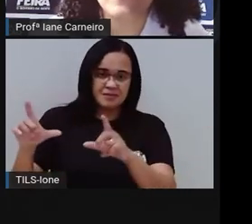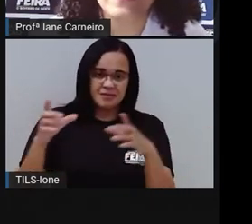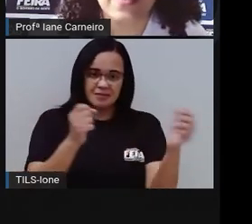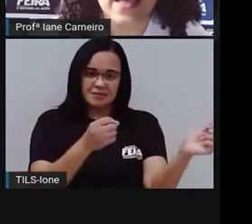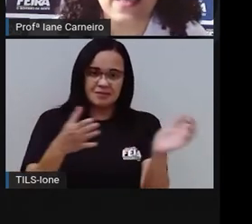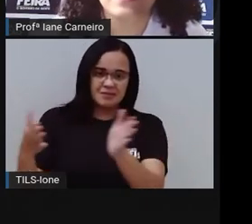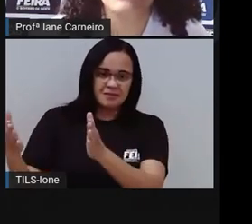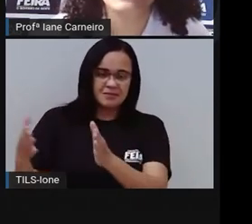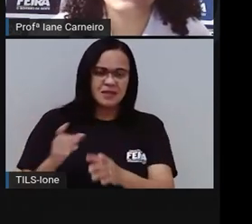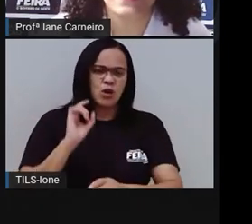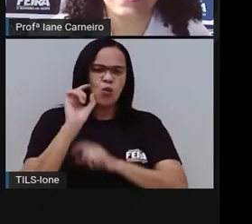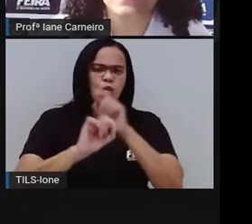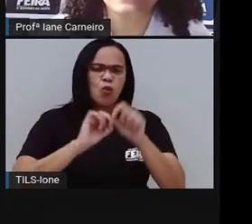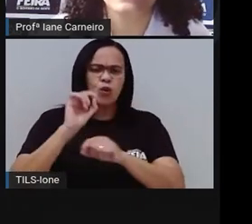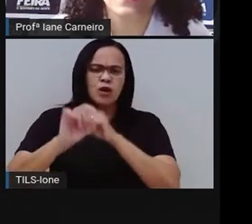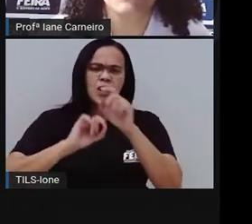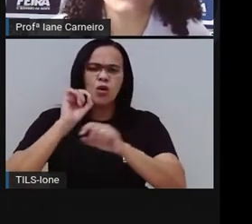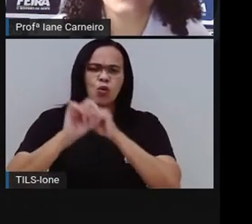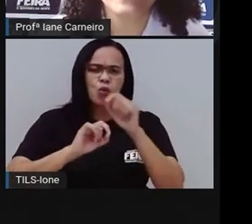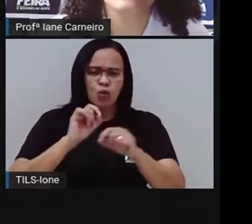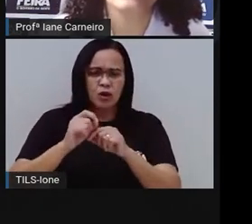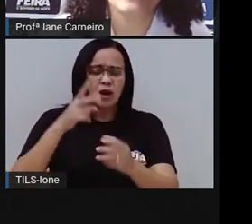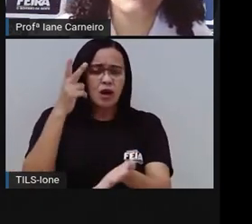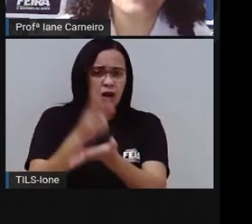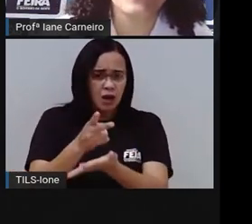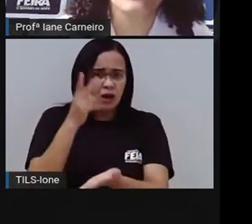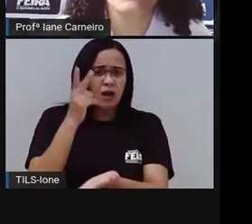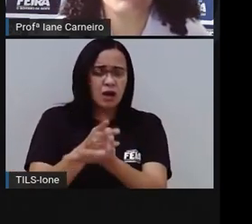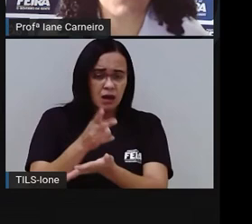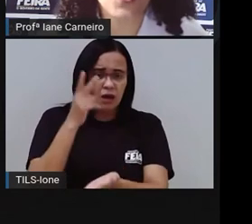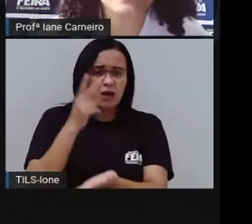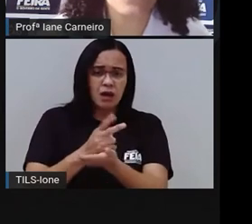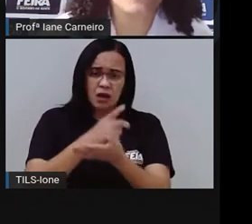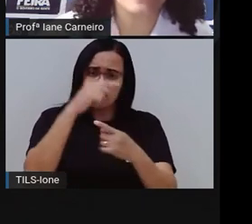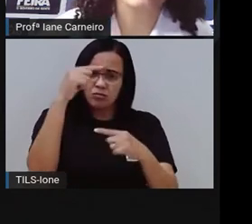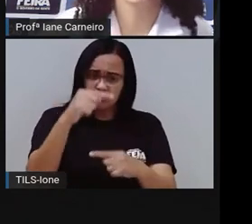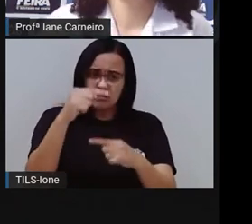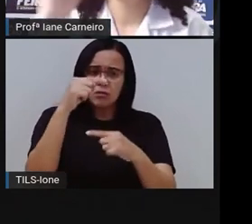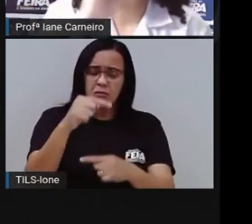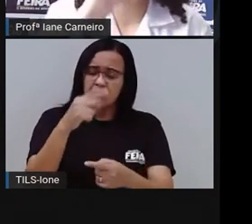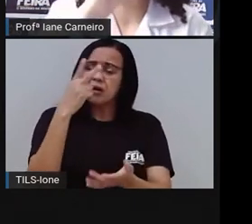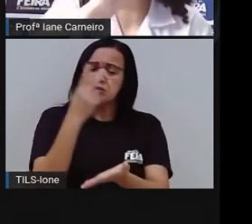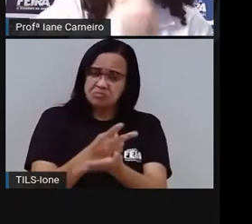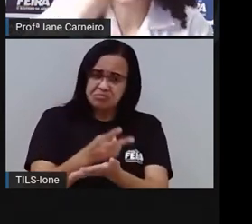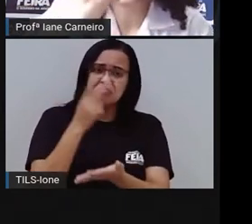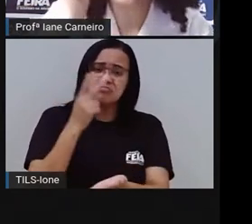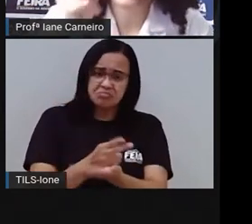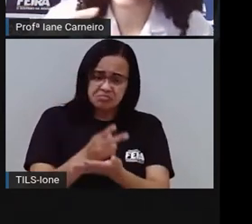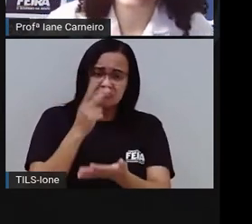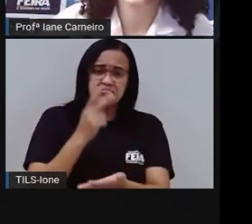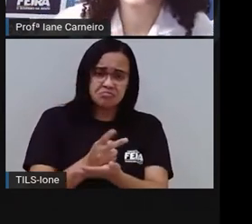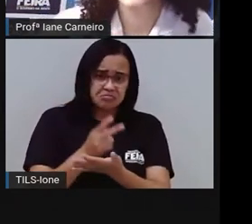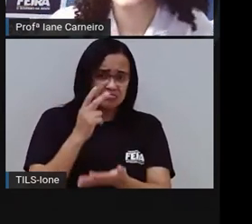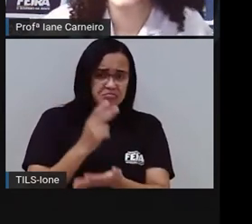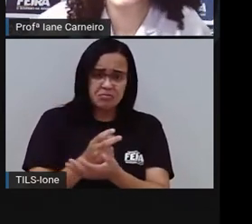que é o que é? Que mantém sempre o mesmo tamanho. Não importa o peso. Essa eu sei.